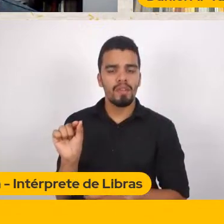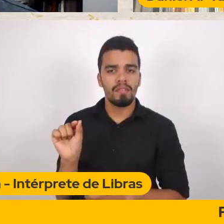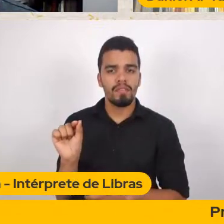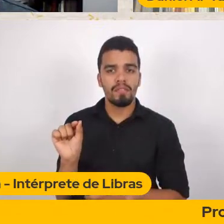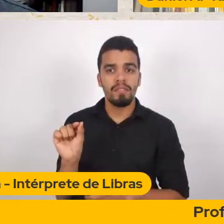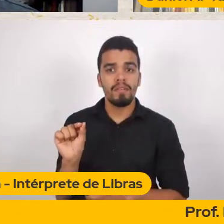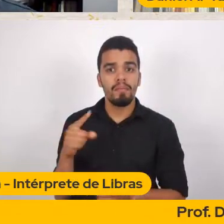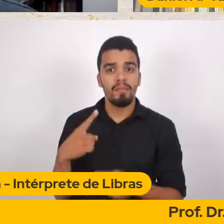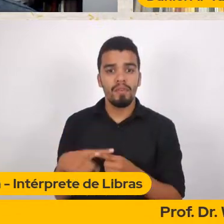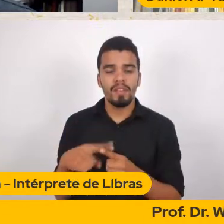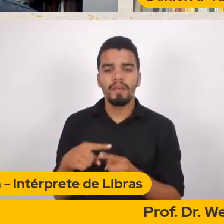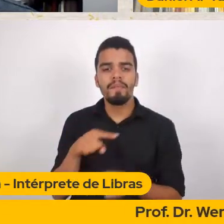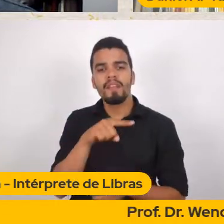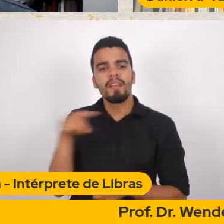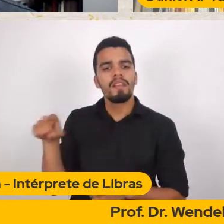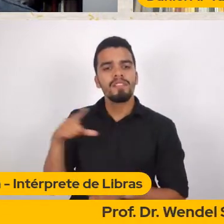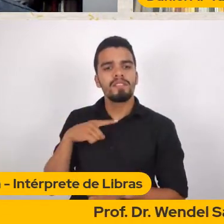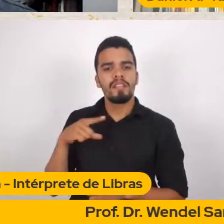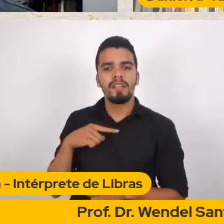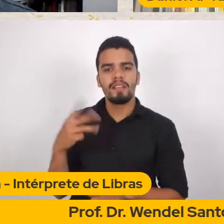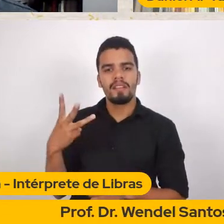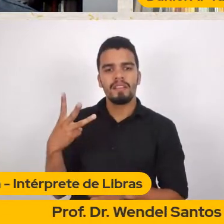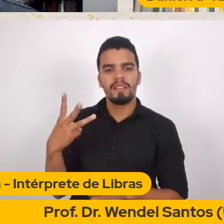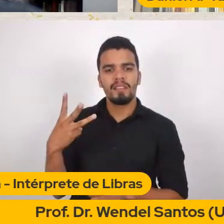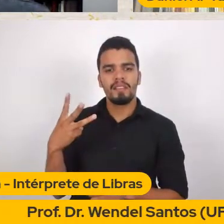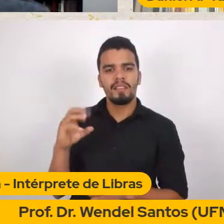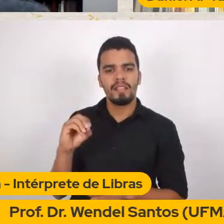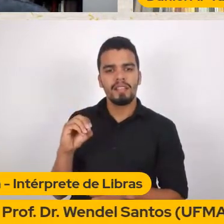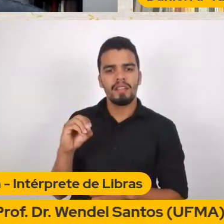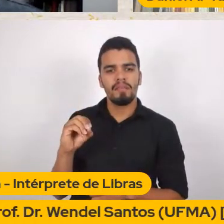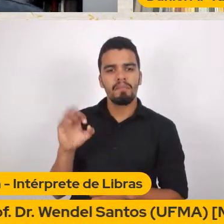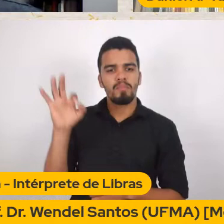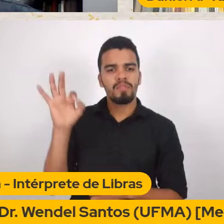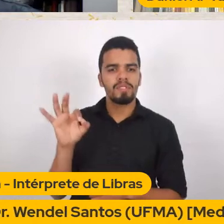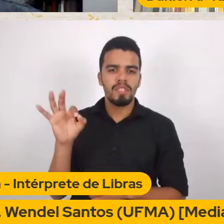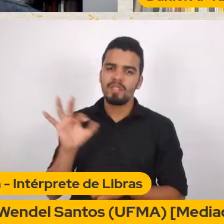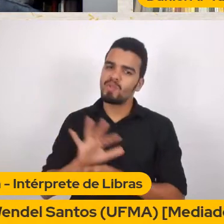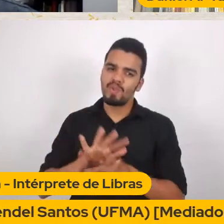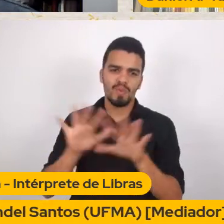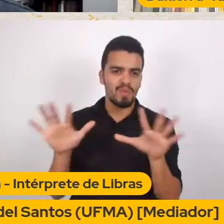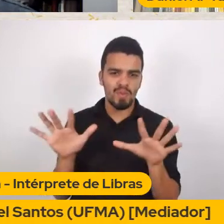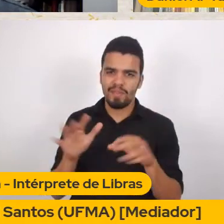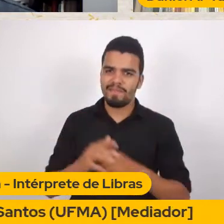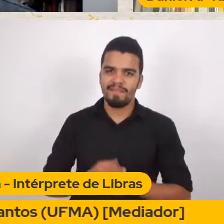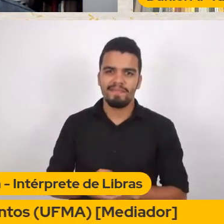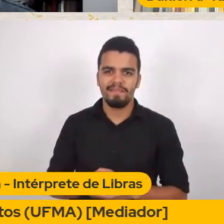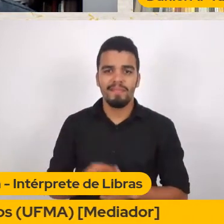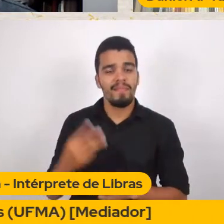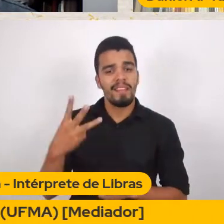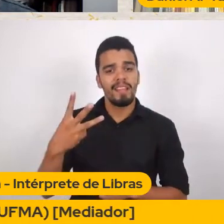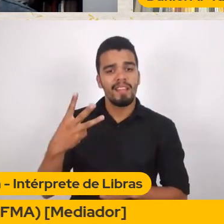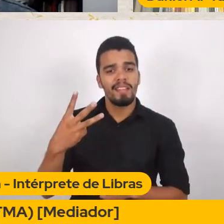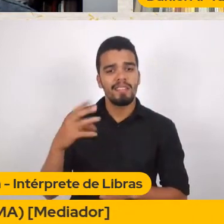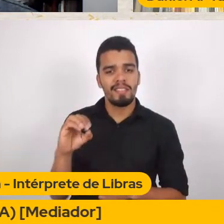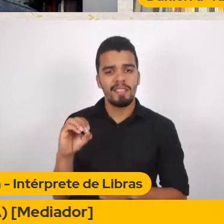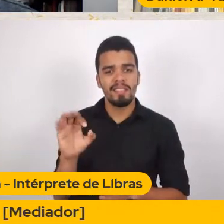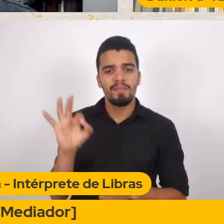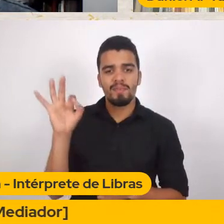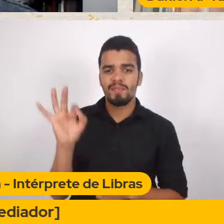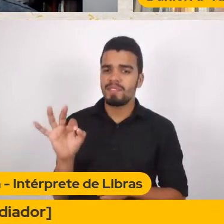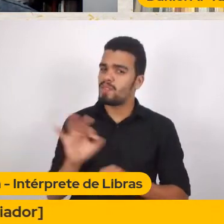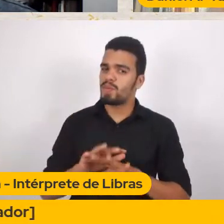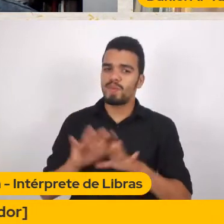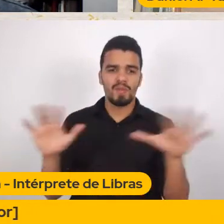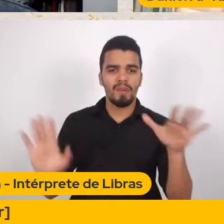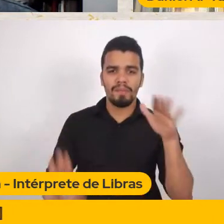têm 30% Entende E é essa margem Não adianta Querer dizer que não Mas é essa margem E não tem Né